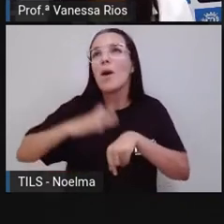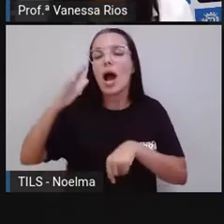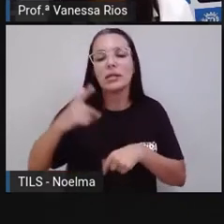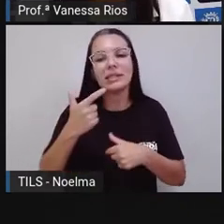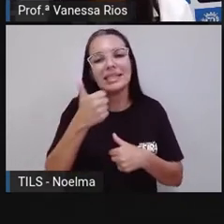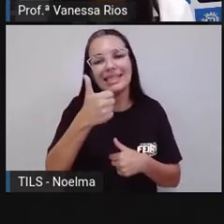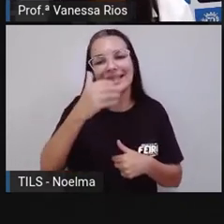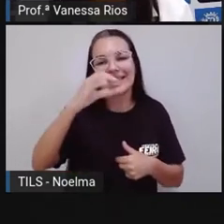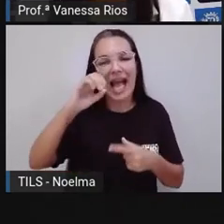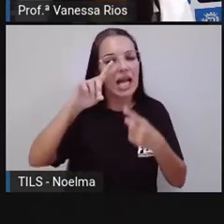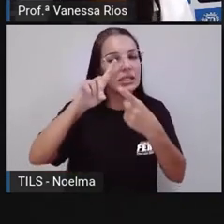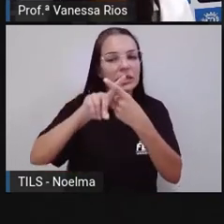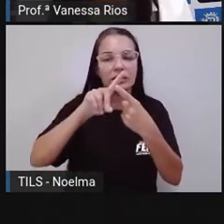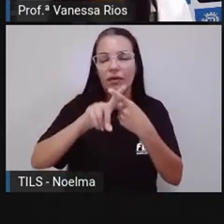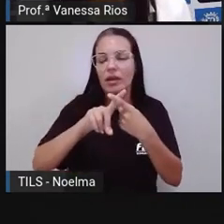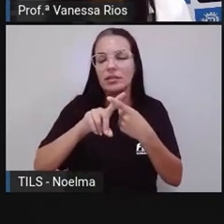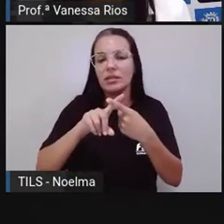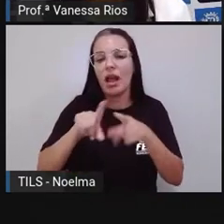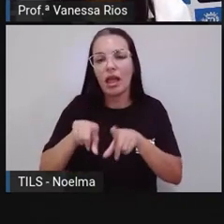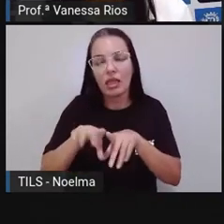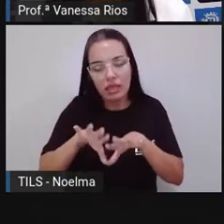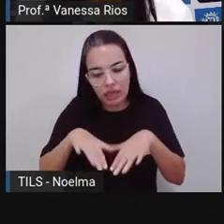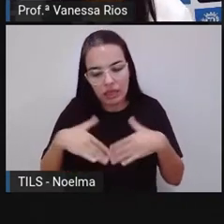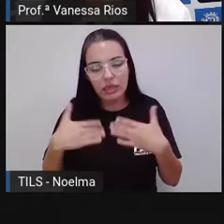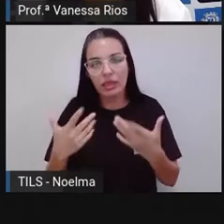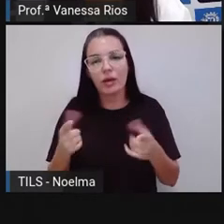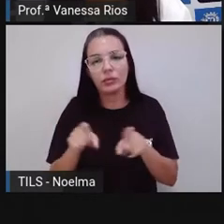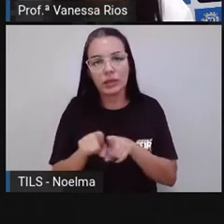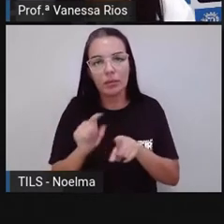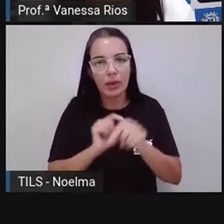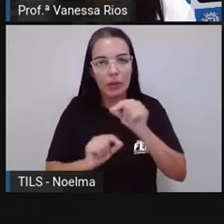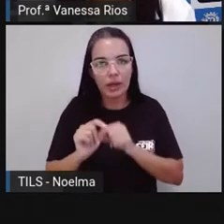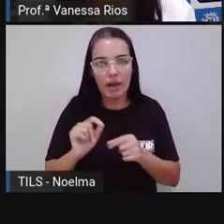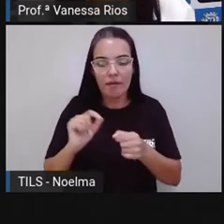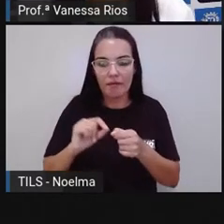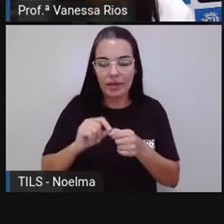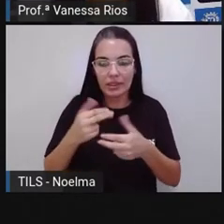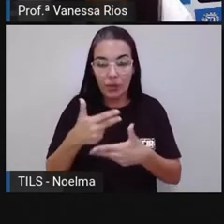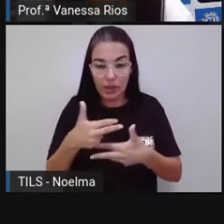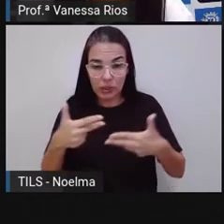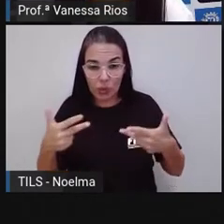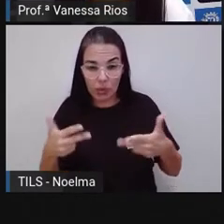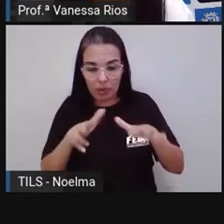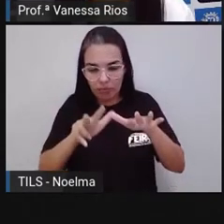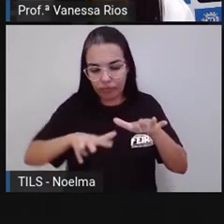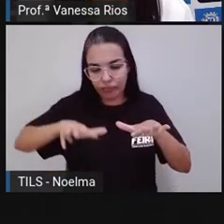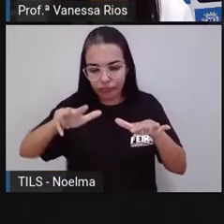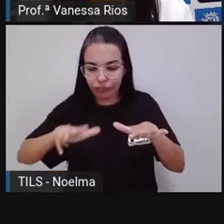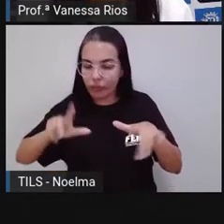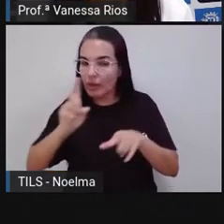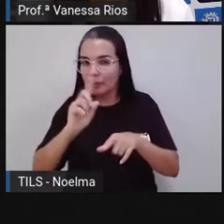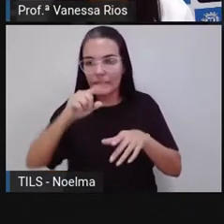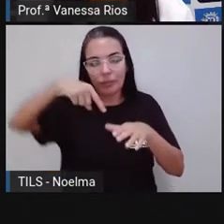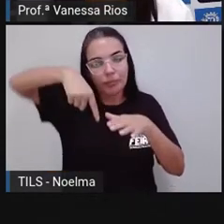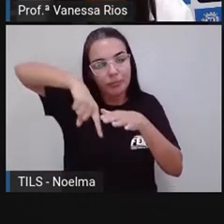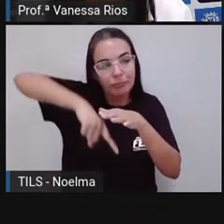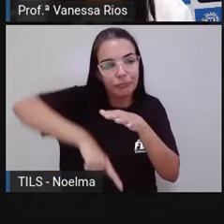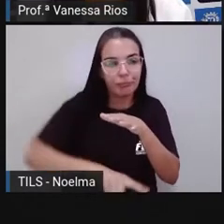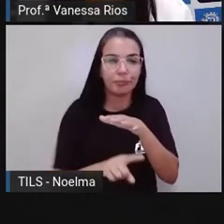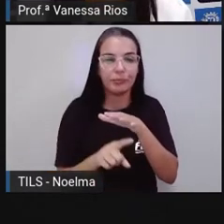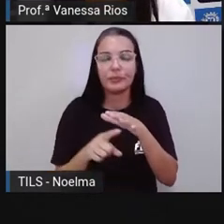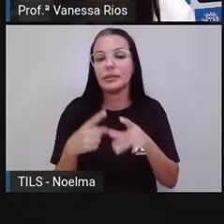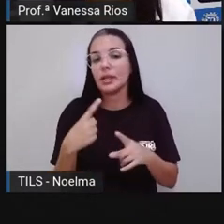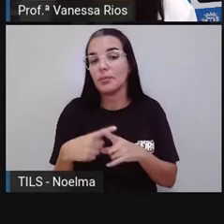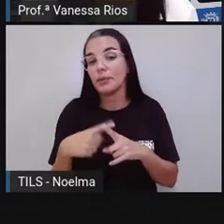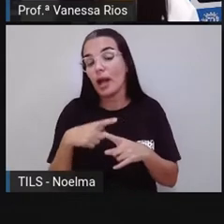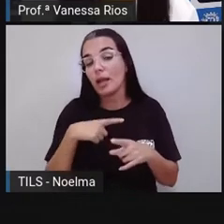de água influencia na densidade, né? Então faz com que os corpos das pessoas aí não afluem, porque possuem a